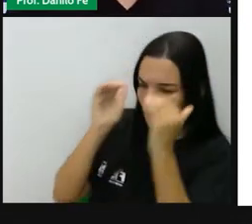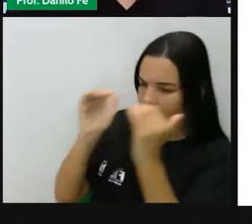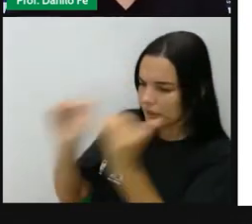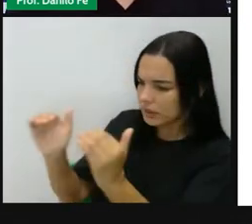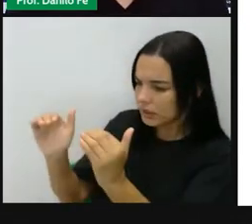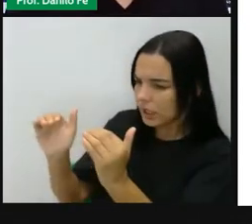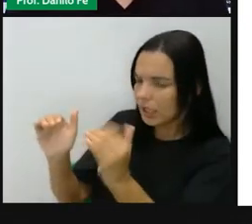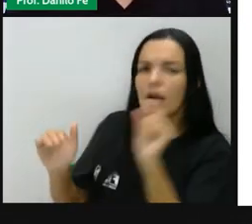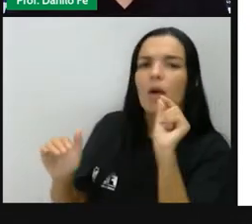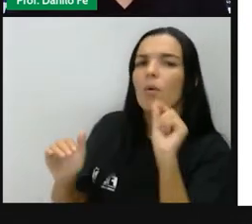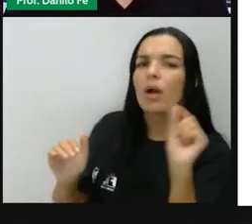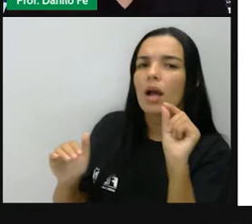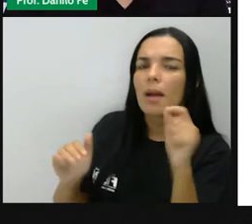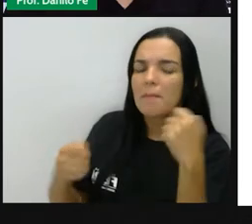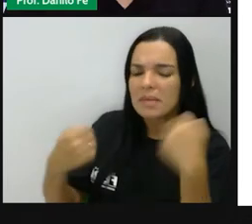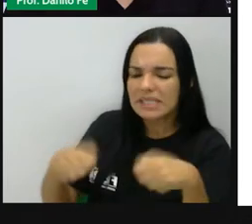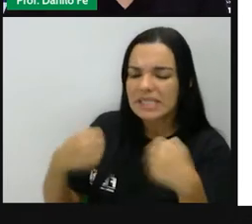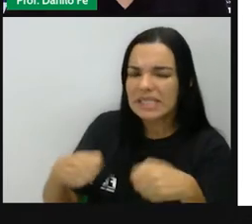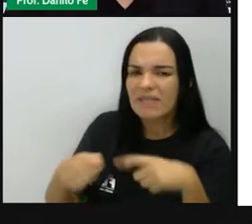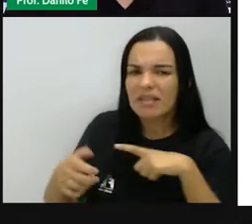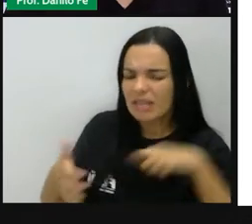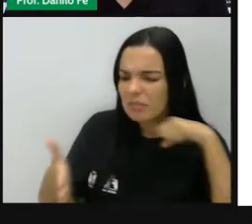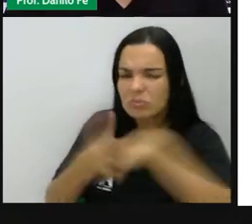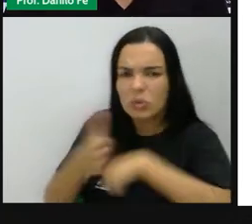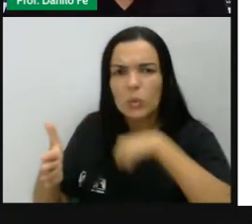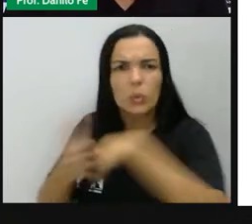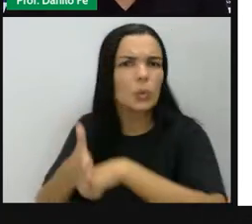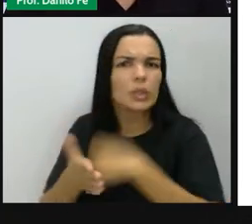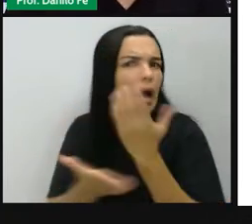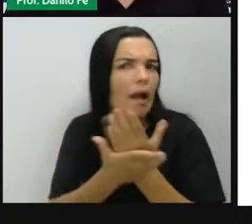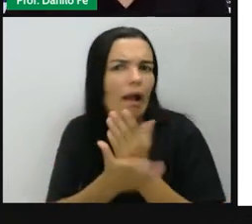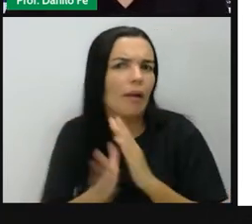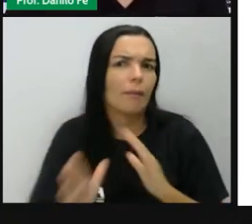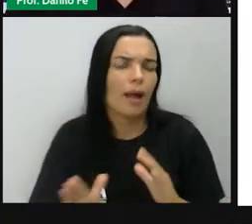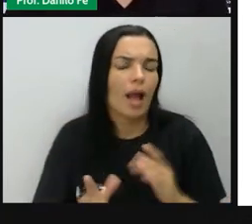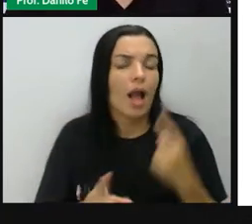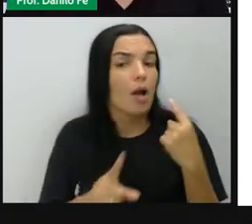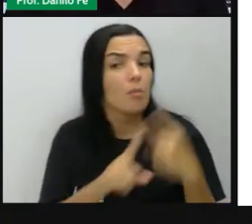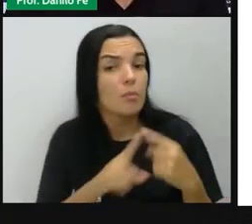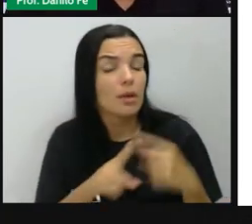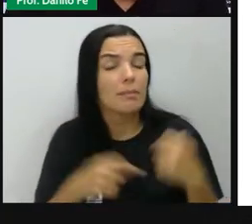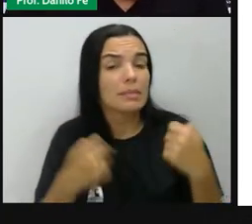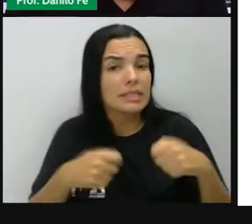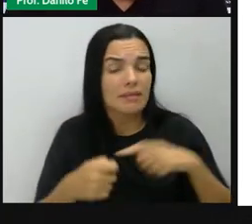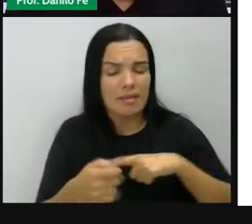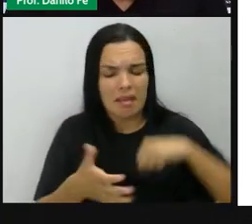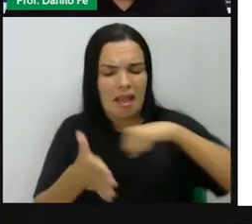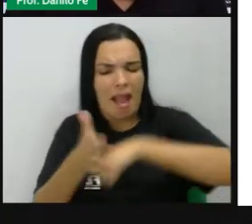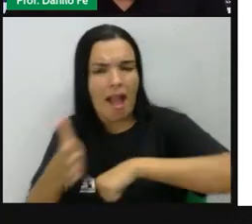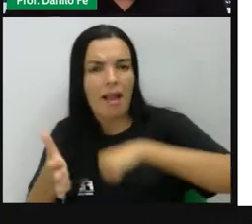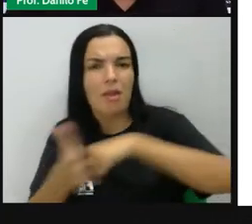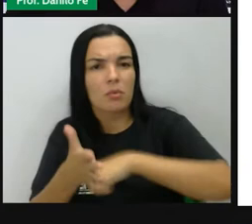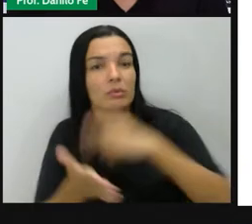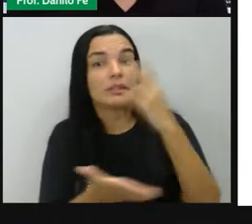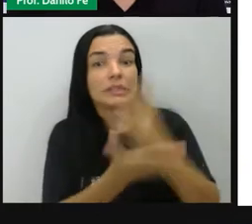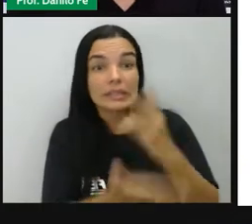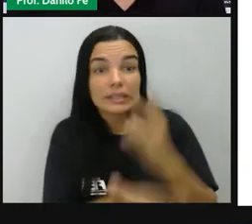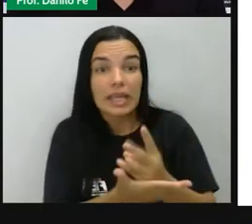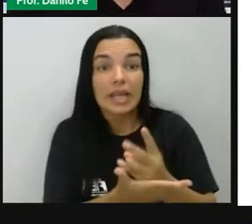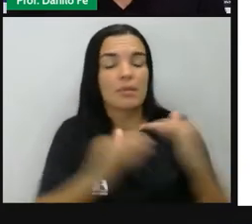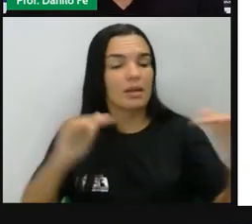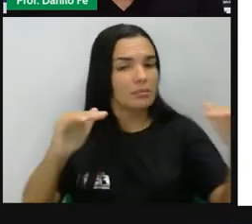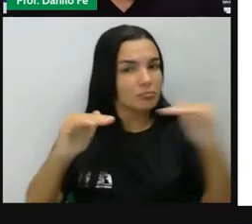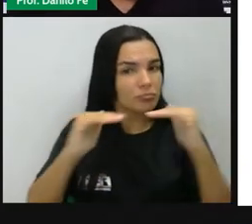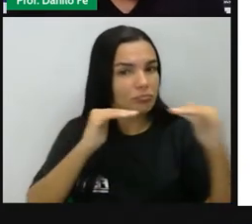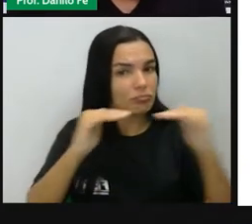e que as pessoas deveriam lutar sempre conforme o conhecimento.